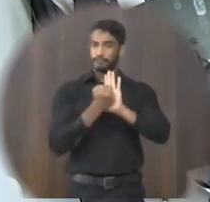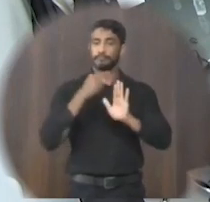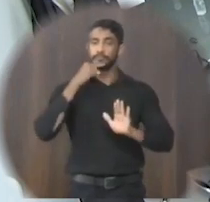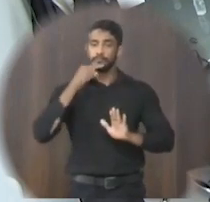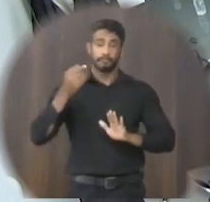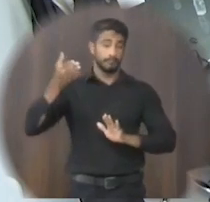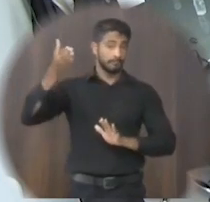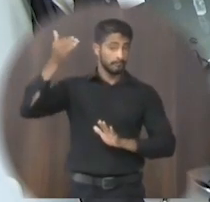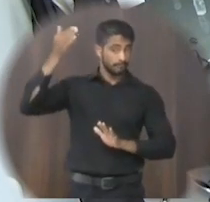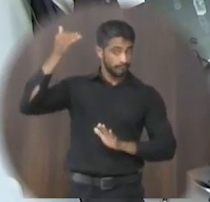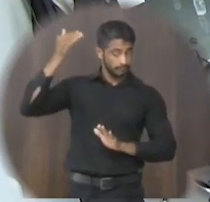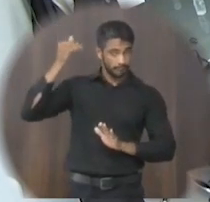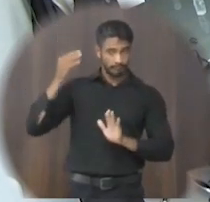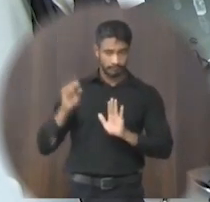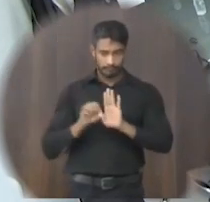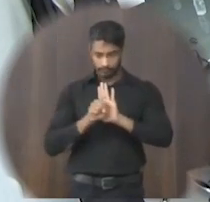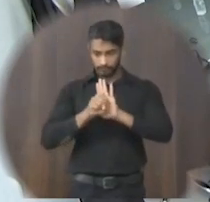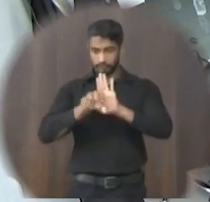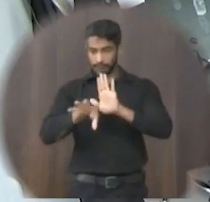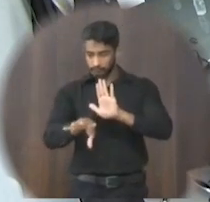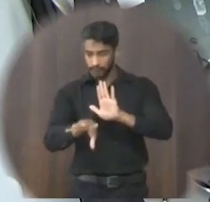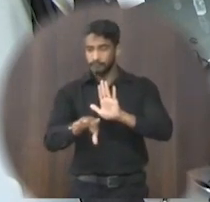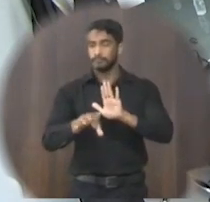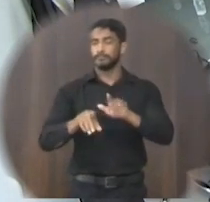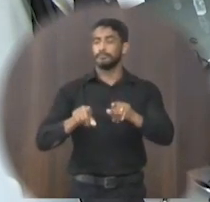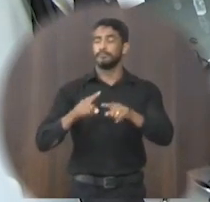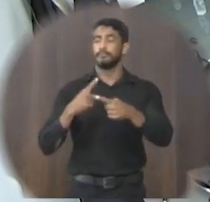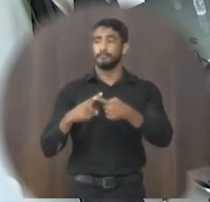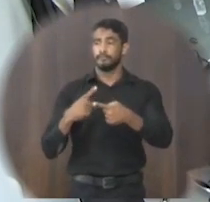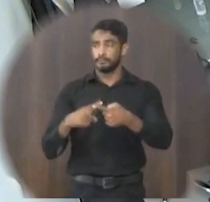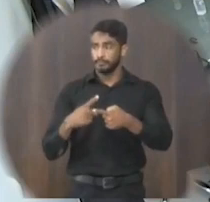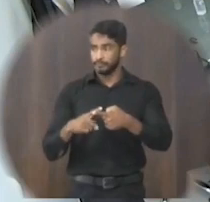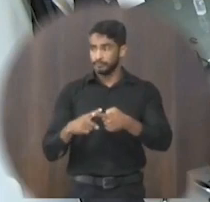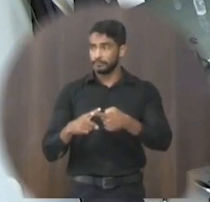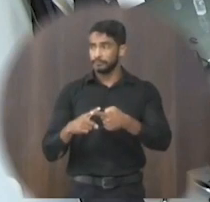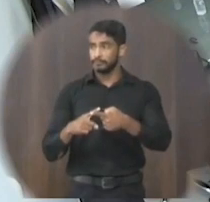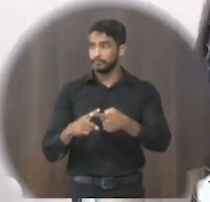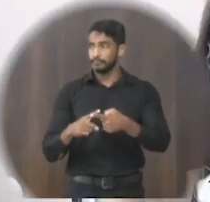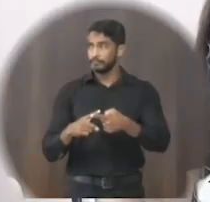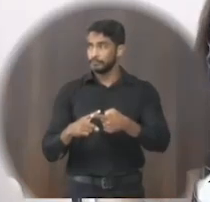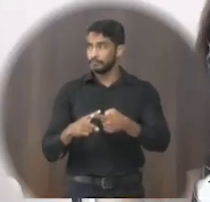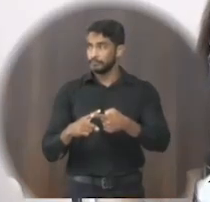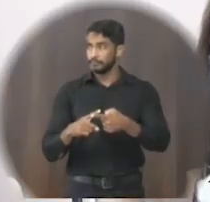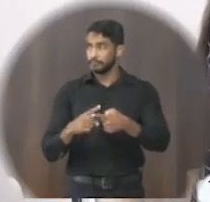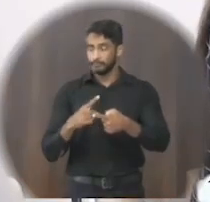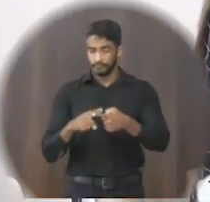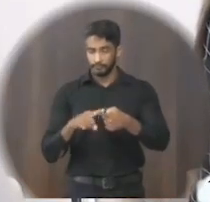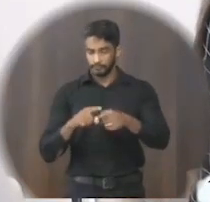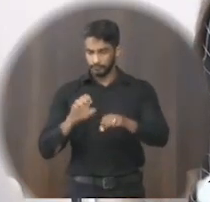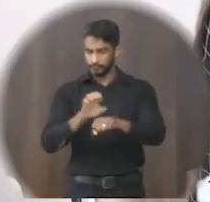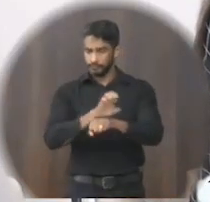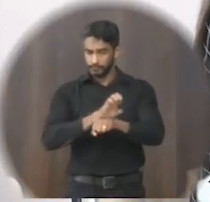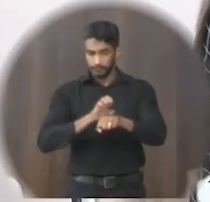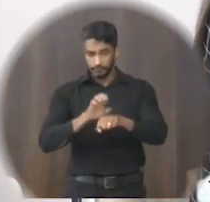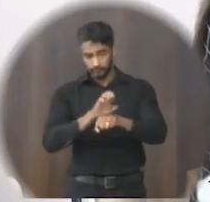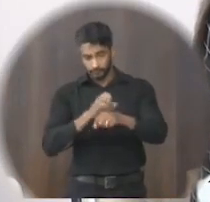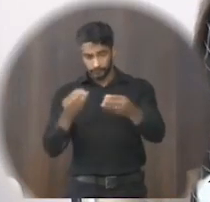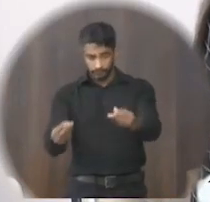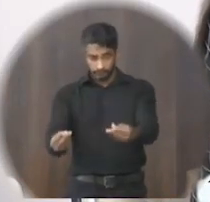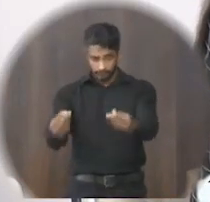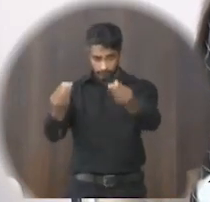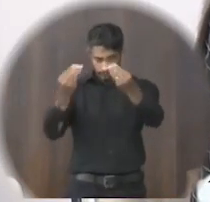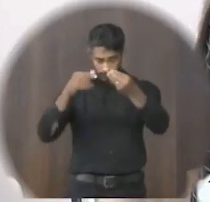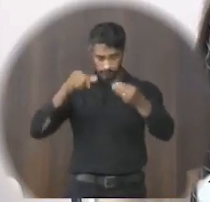passada o requerimento para que seja que o executivo envie para essa casa